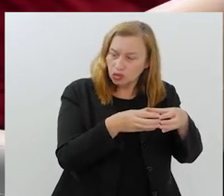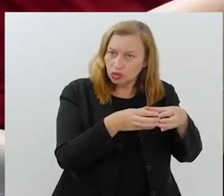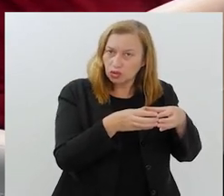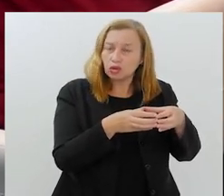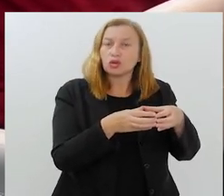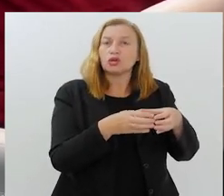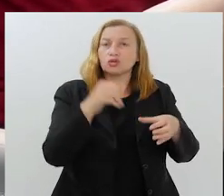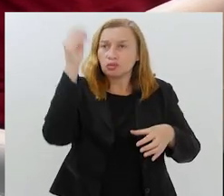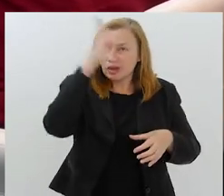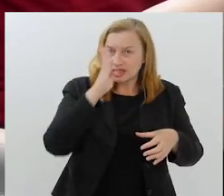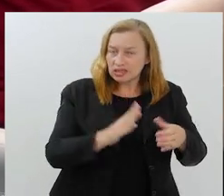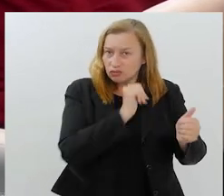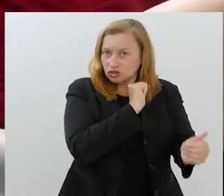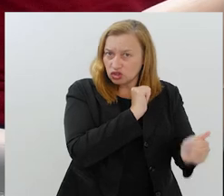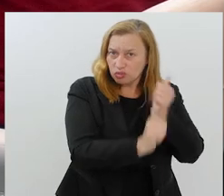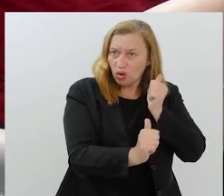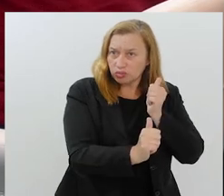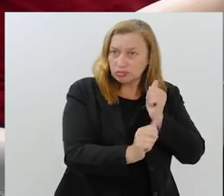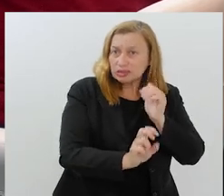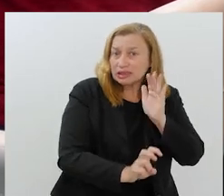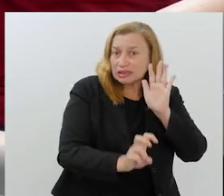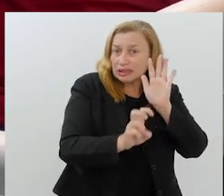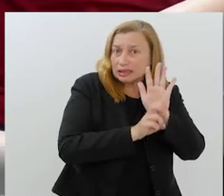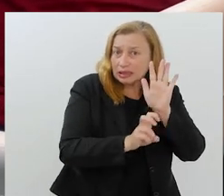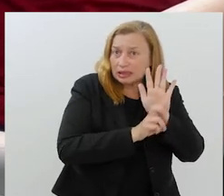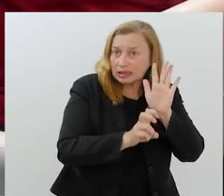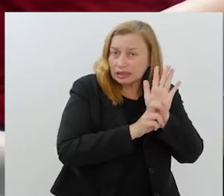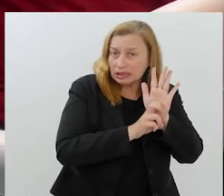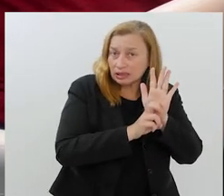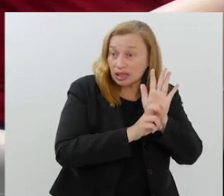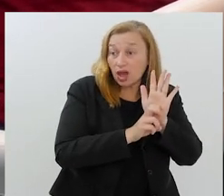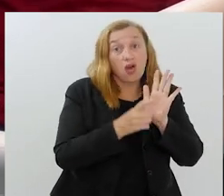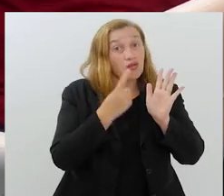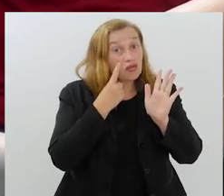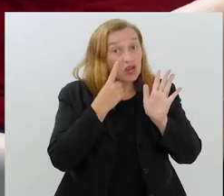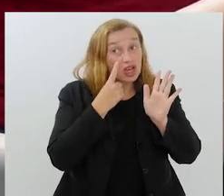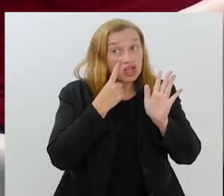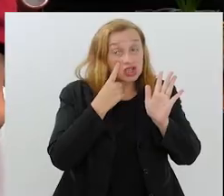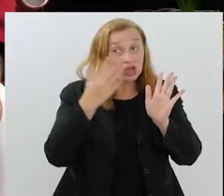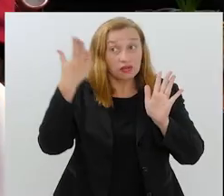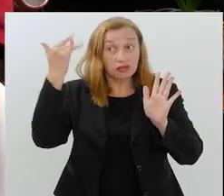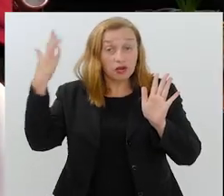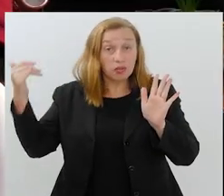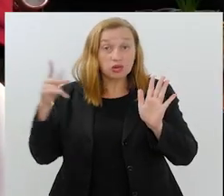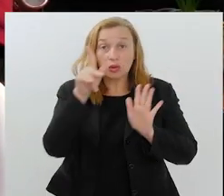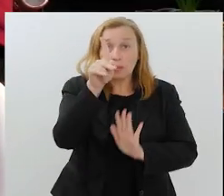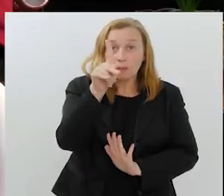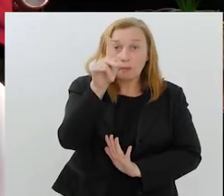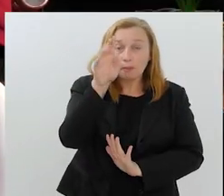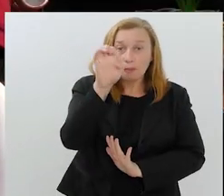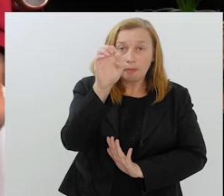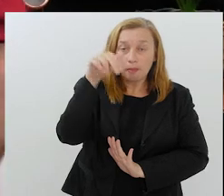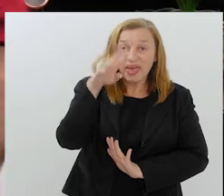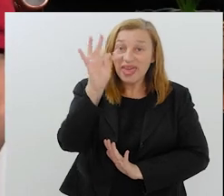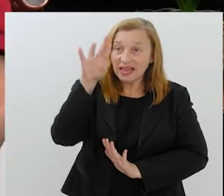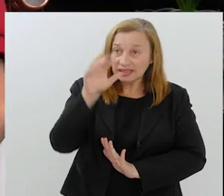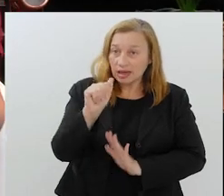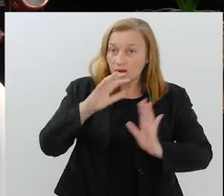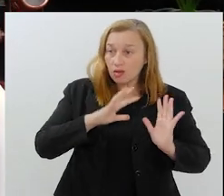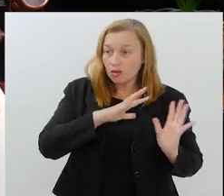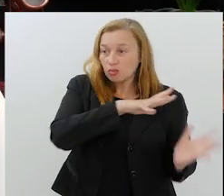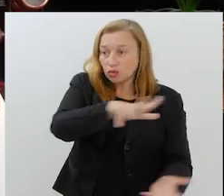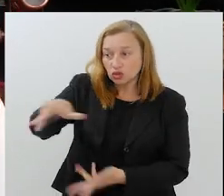vergonhosamente? Um futebol pentacampeão mundial, quinta colocação na